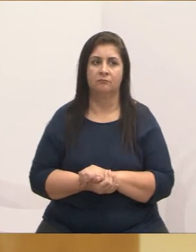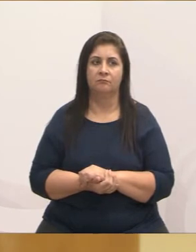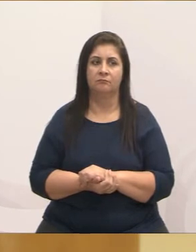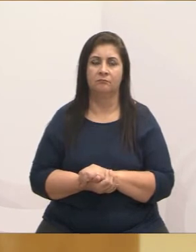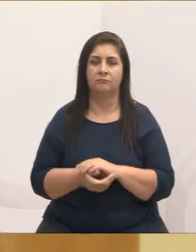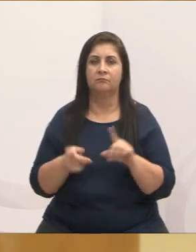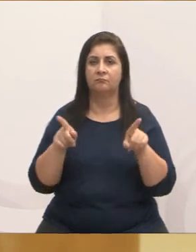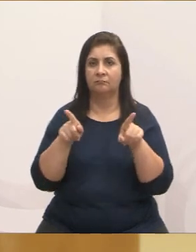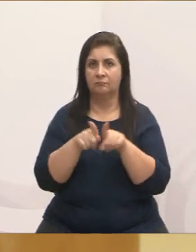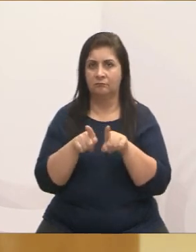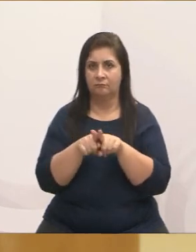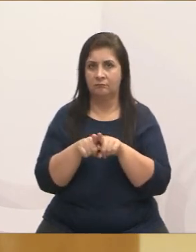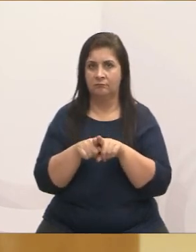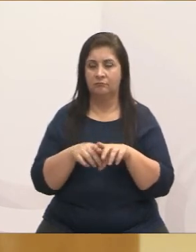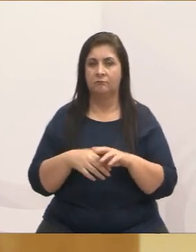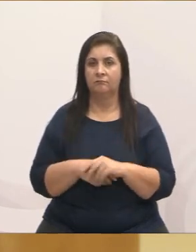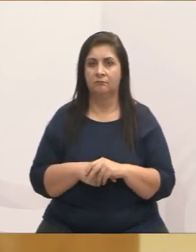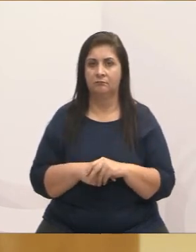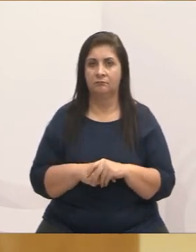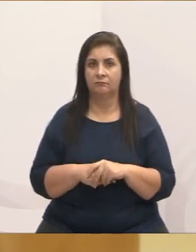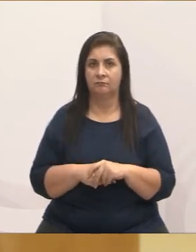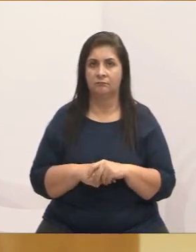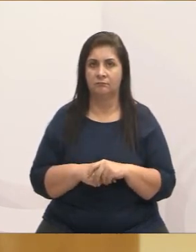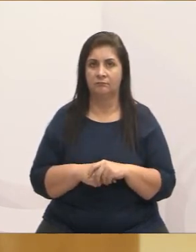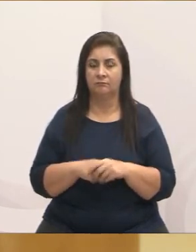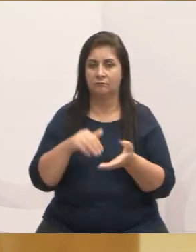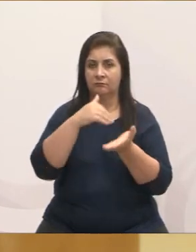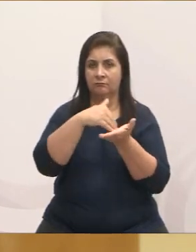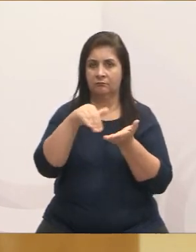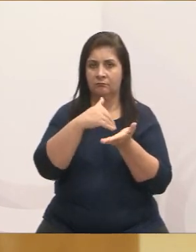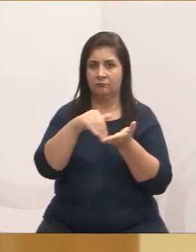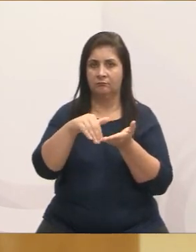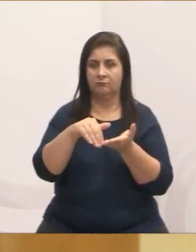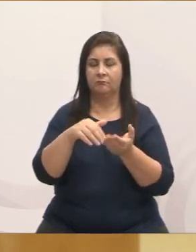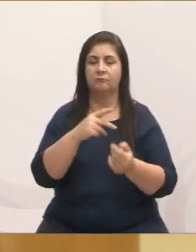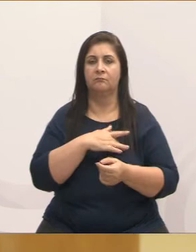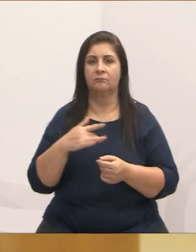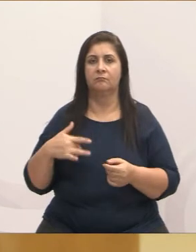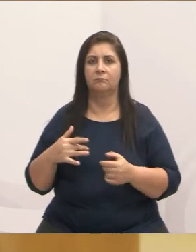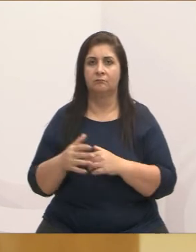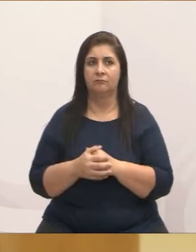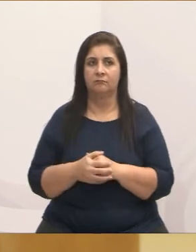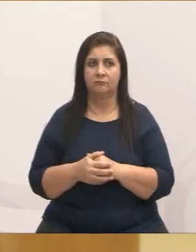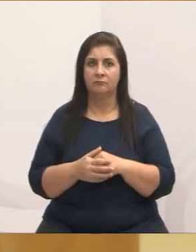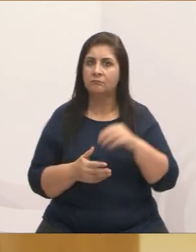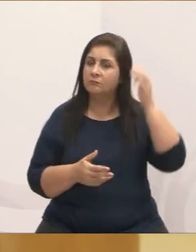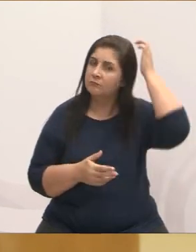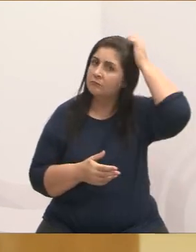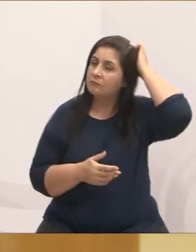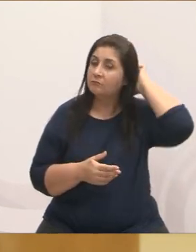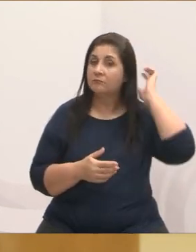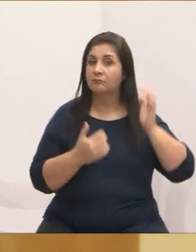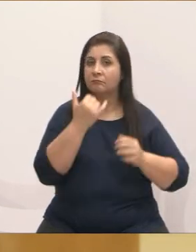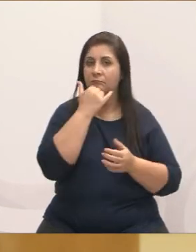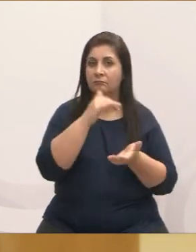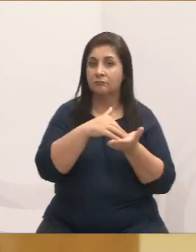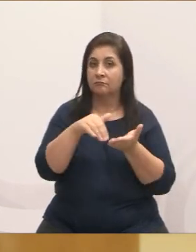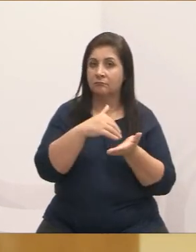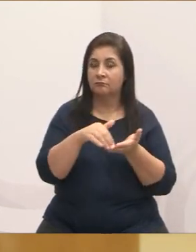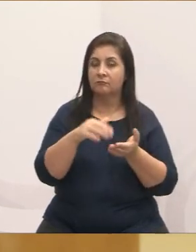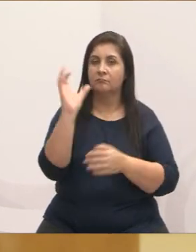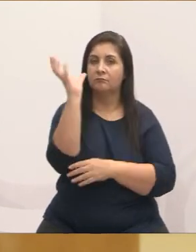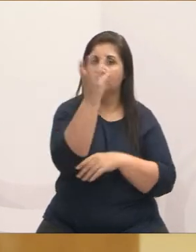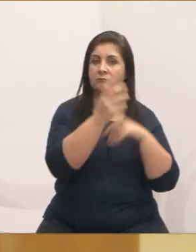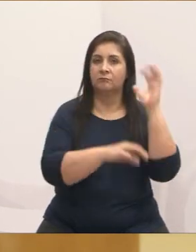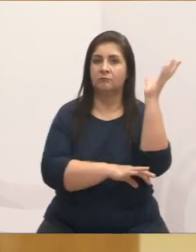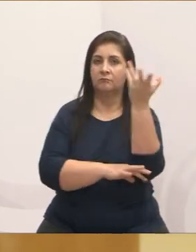Também estive com a Rosana Vazquez que apesar de ter saído da Secretaria do Ambiente ela continua com o projeto Tampinha